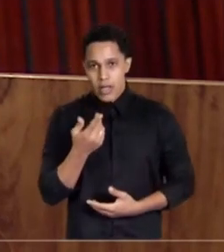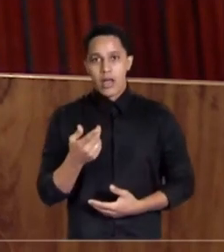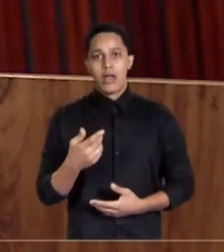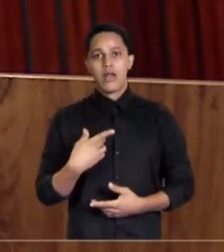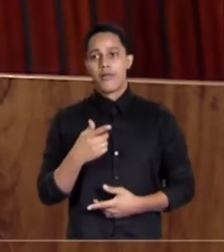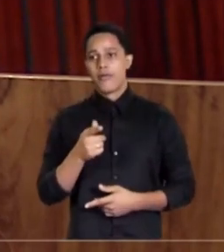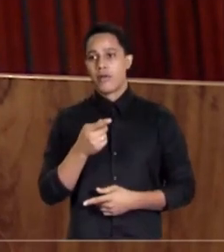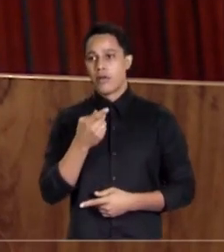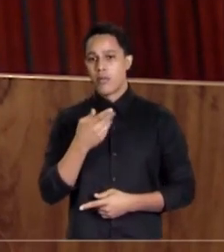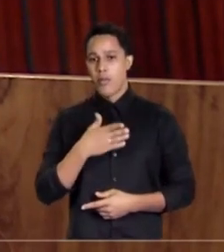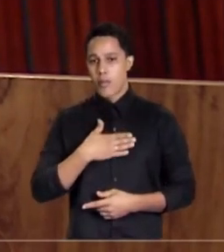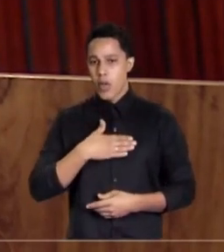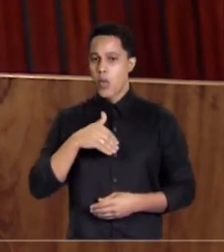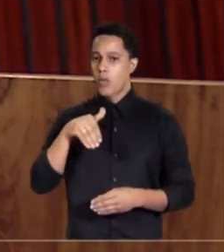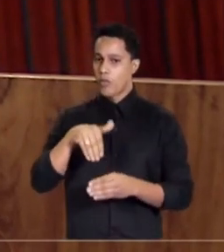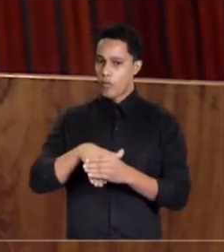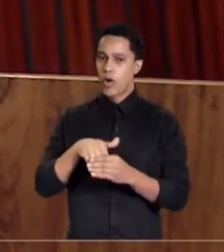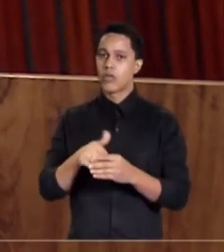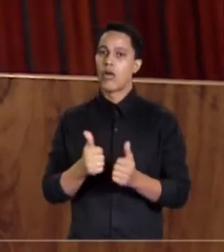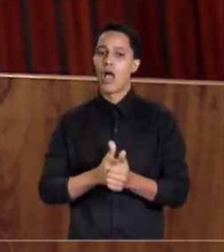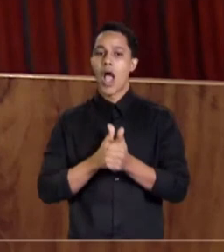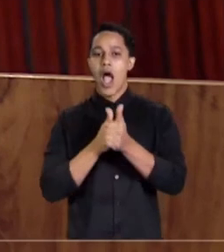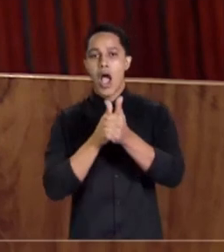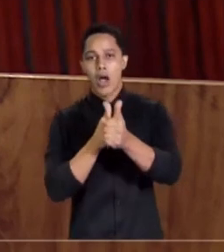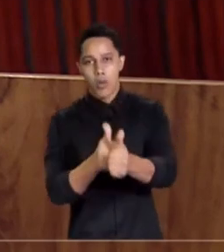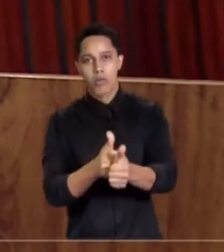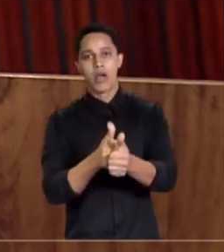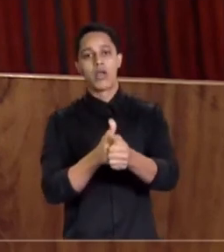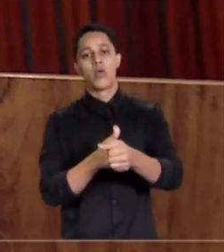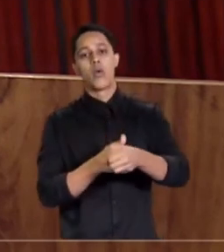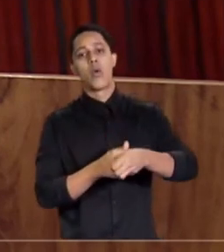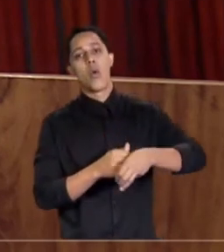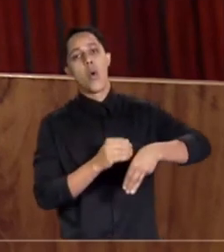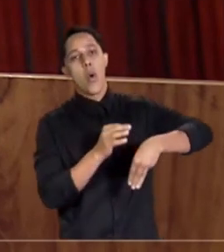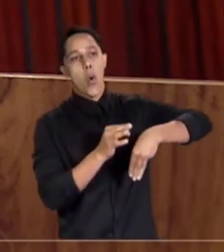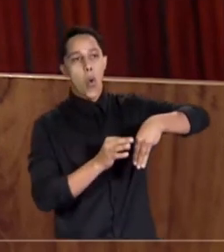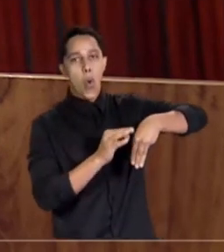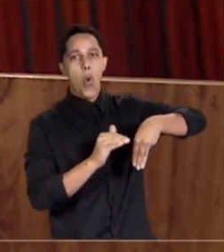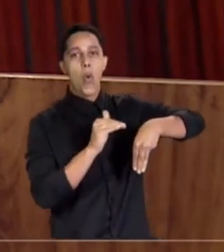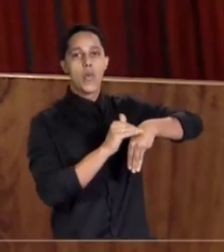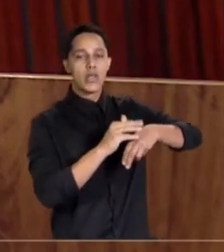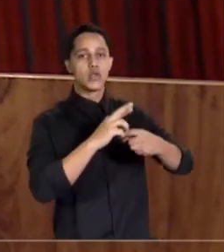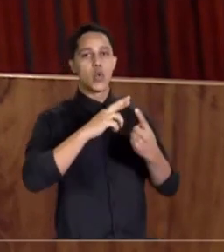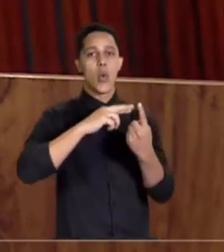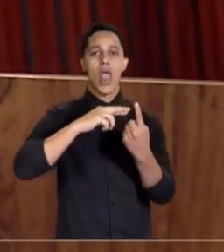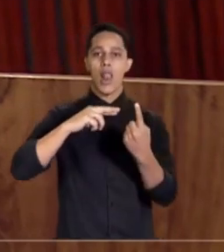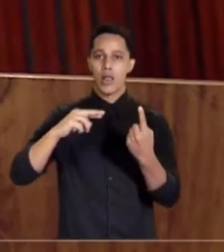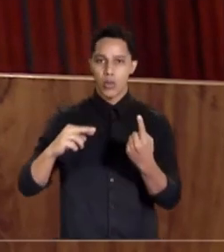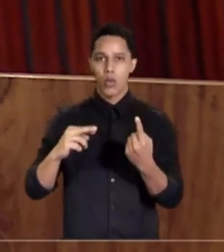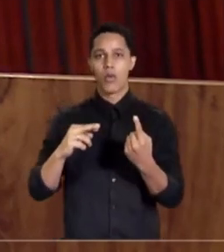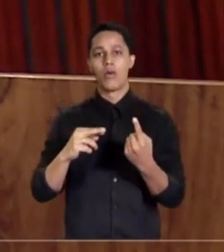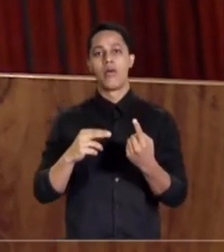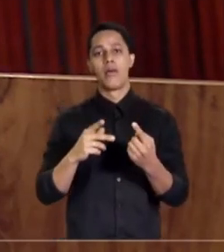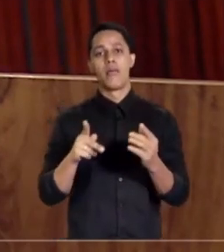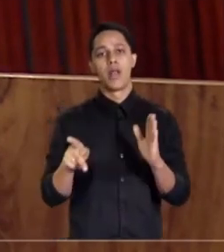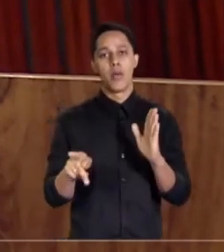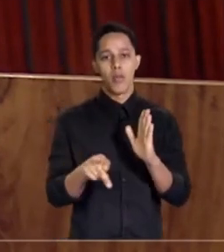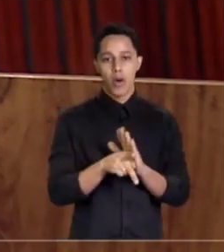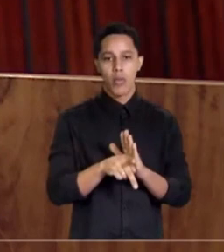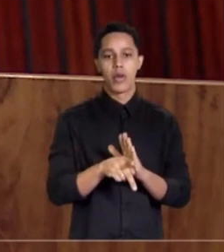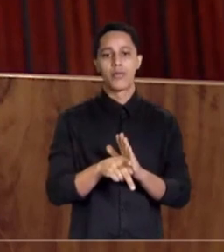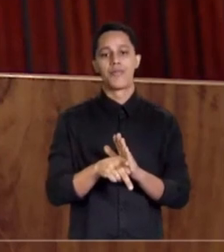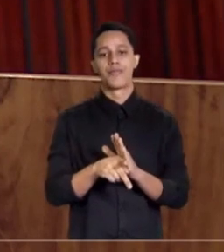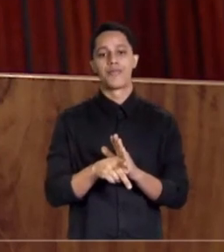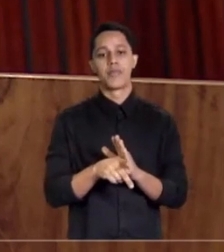excelência aos senhores ministros que eu estou acompanhando o ministro relator pela parcial procedência com a aplicação